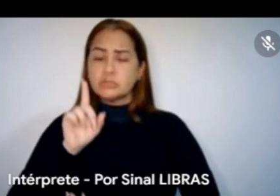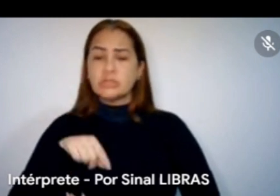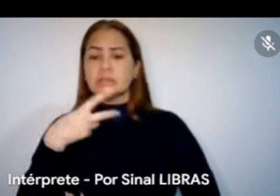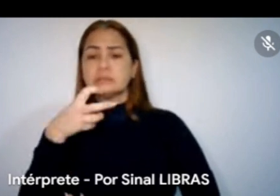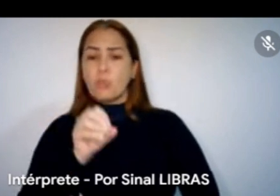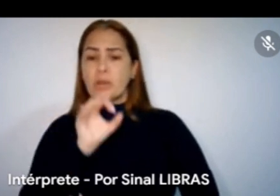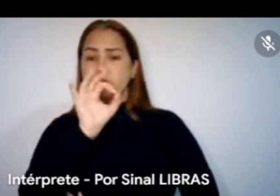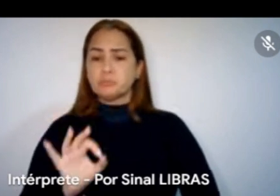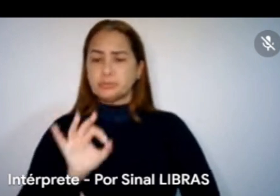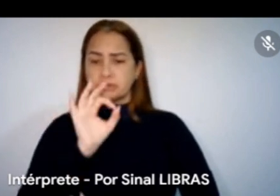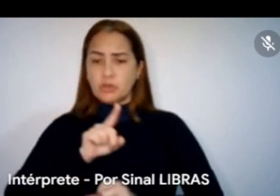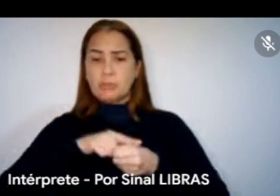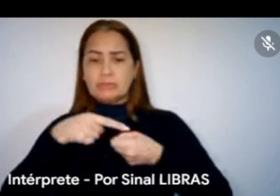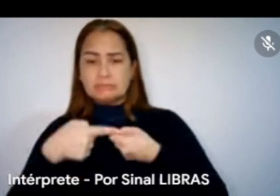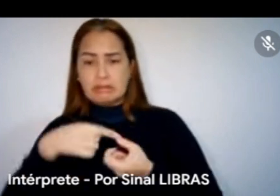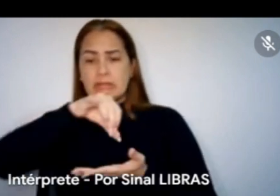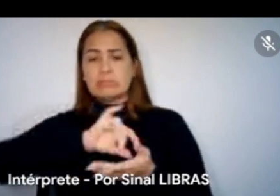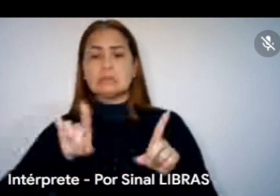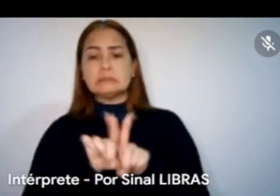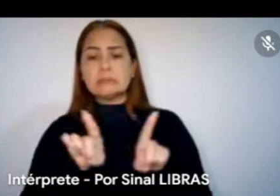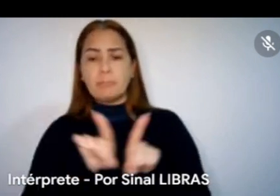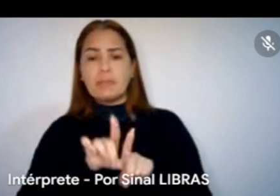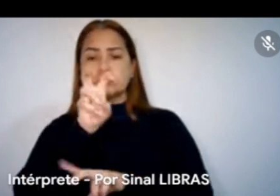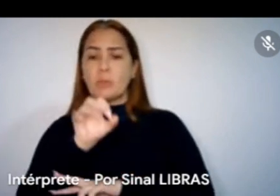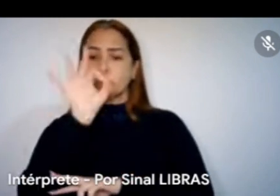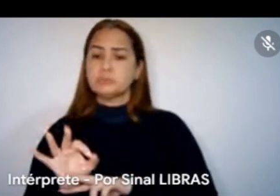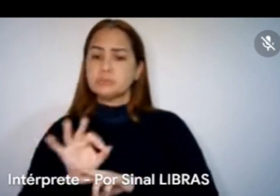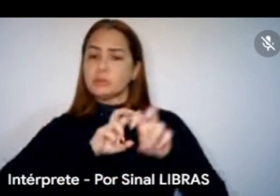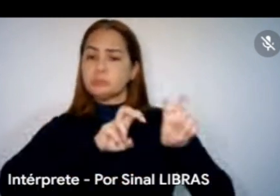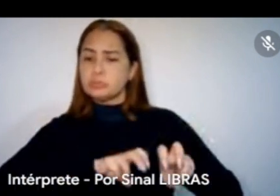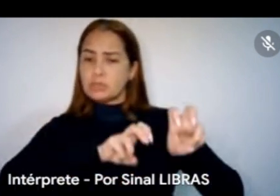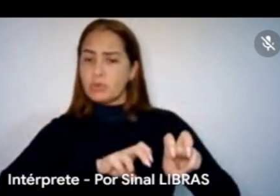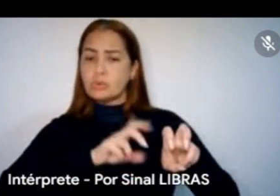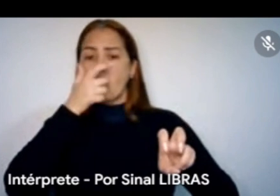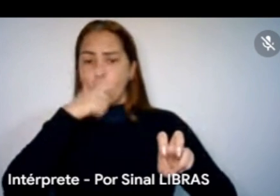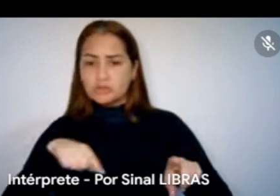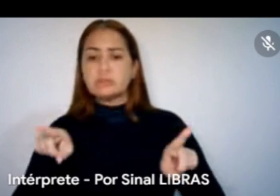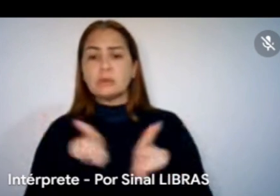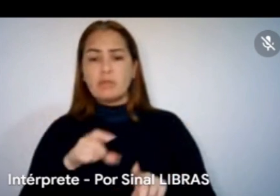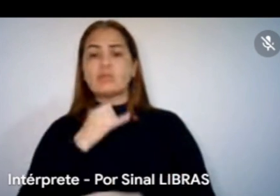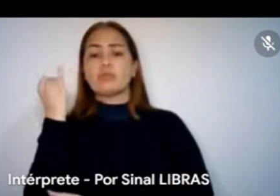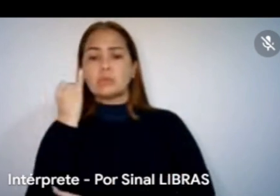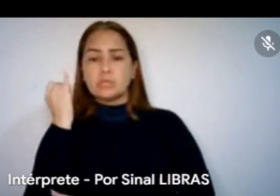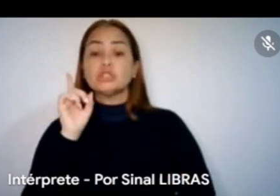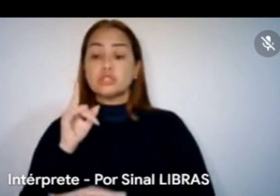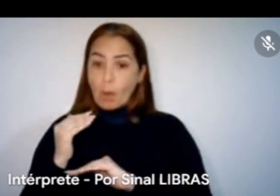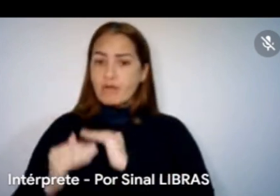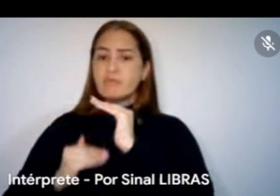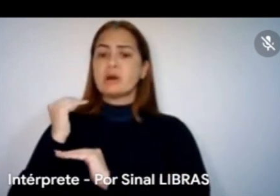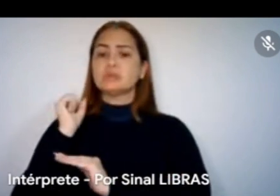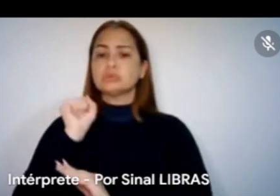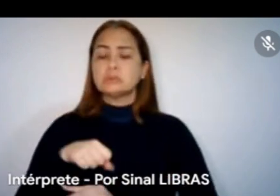metropolitana, 50% para o interior, acho que isso foi importante, foi um avanço, acho que seria